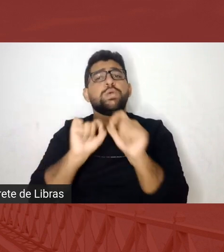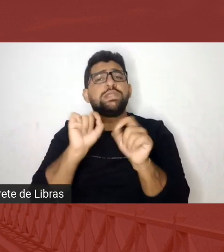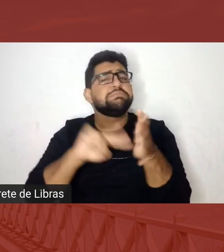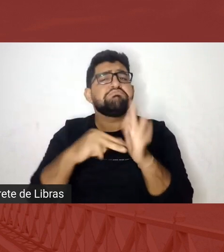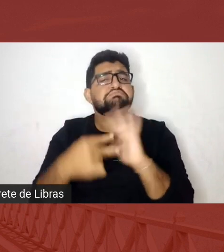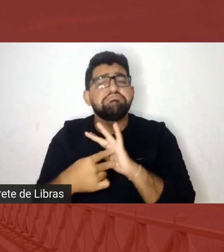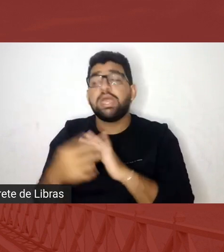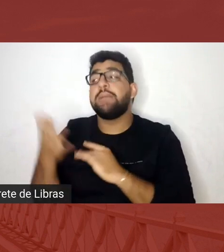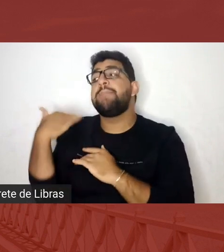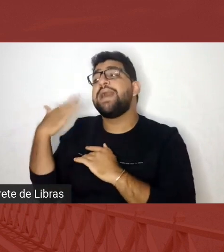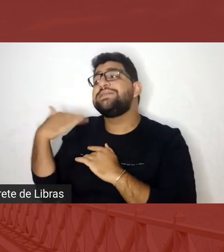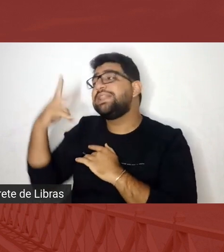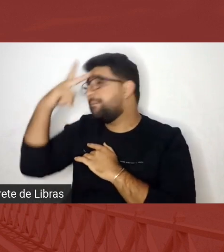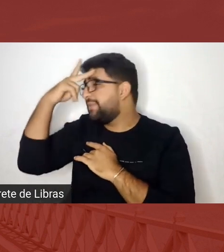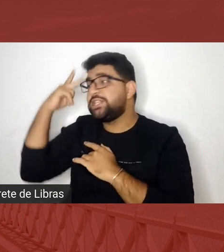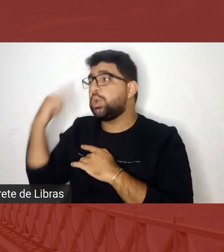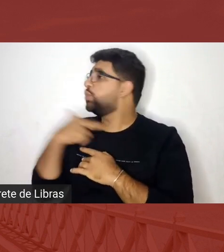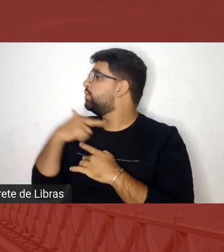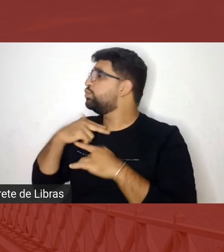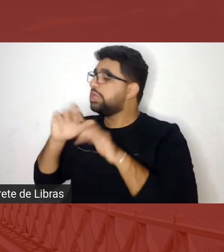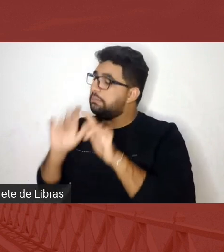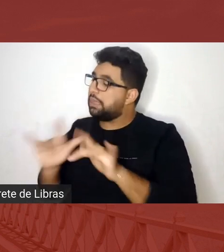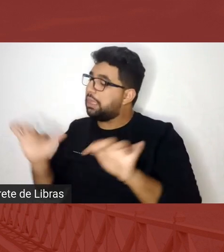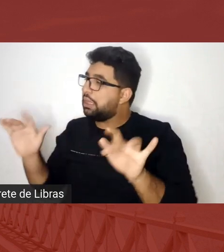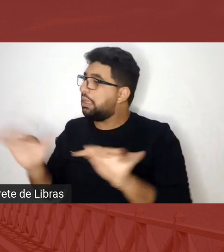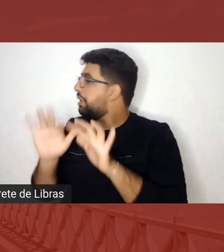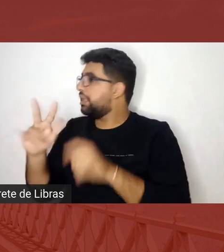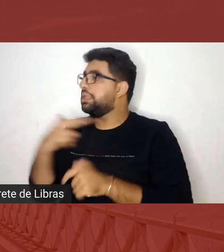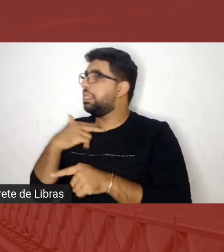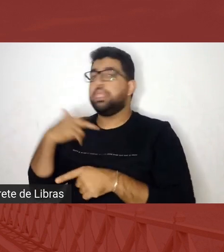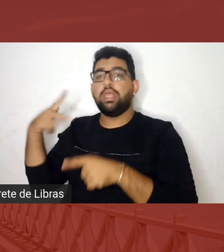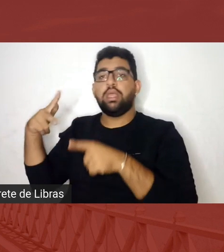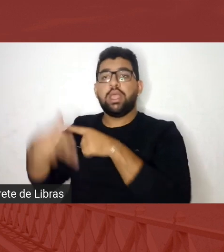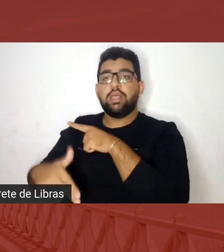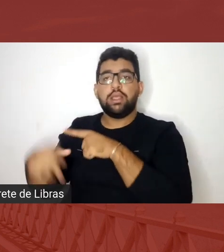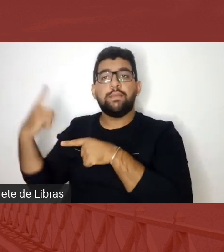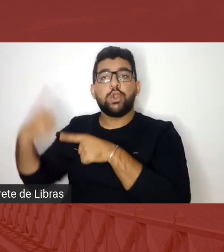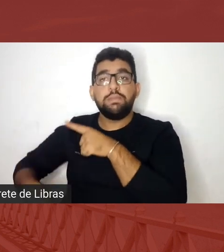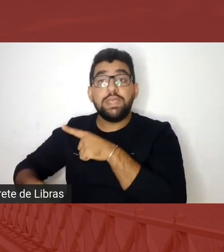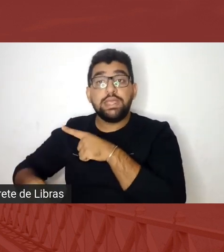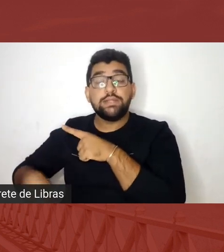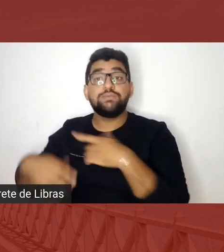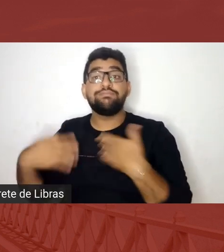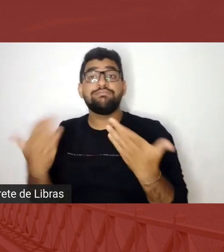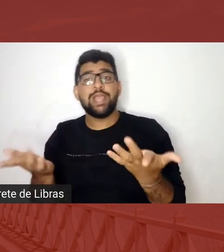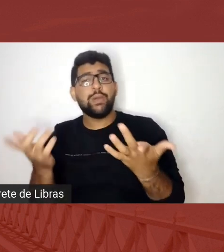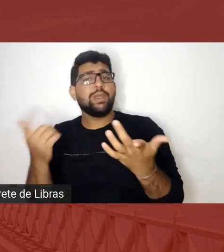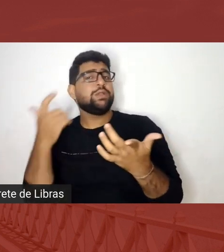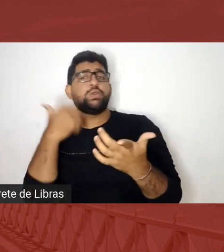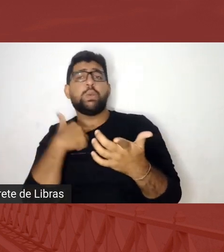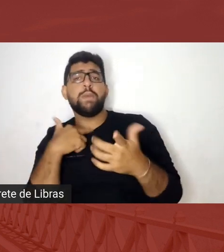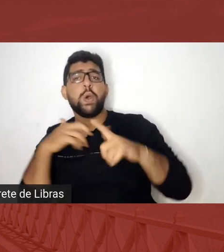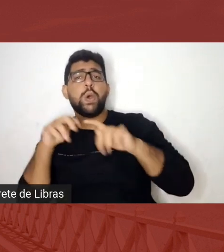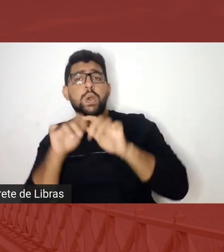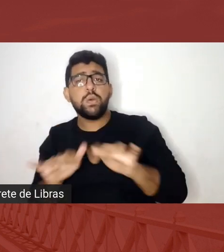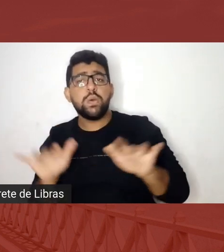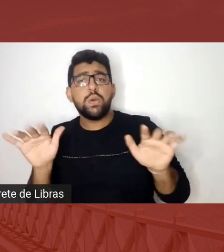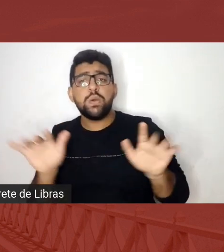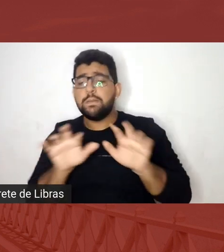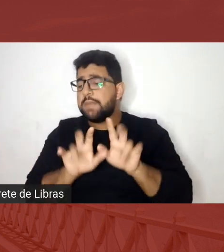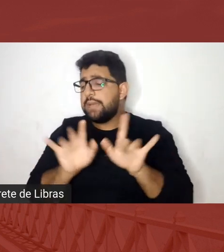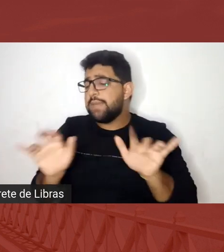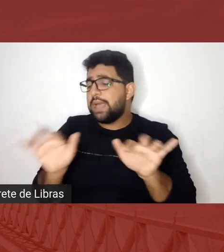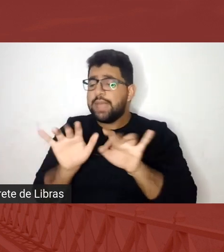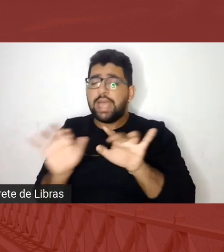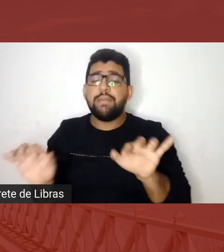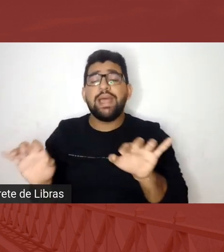negro não podia tocar piano, não podia tocar piano, aí ele, pô, não tocava piano, não podia tocar piano, porque